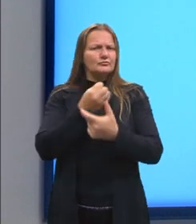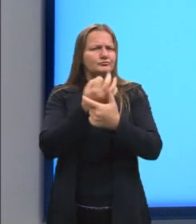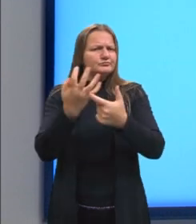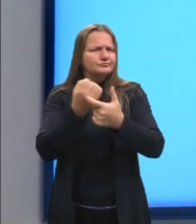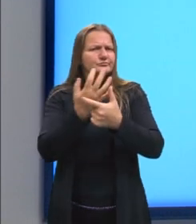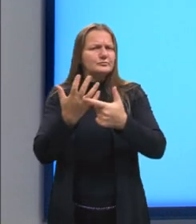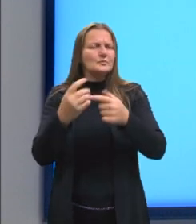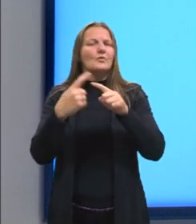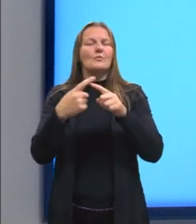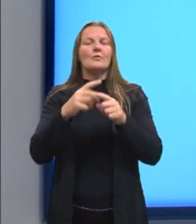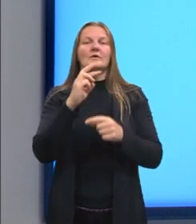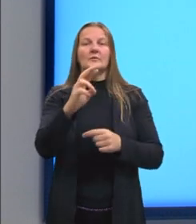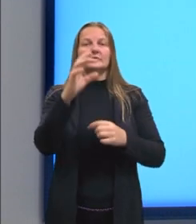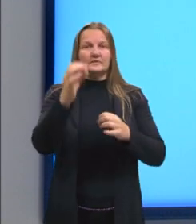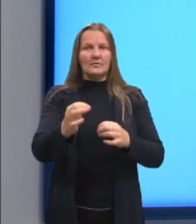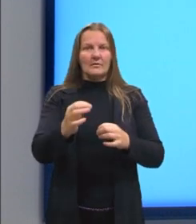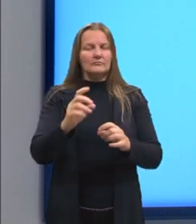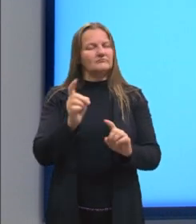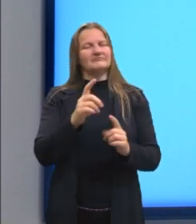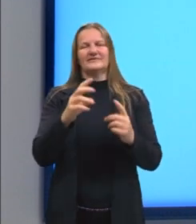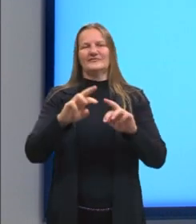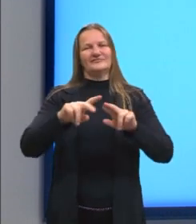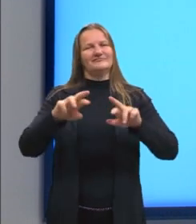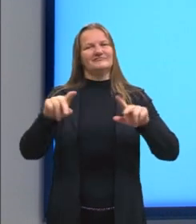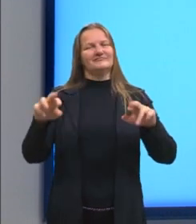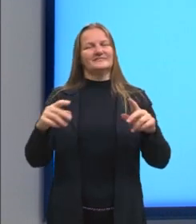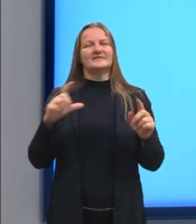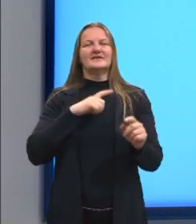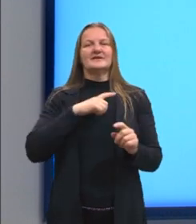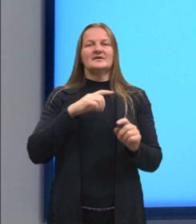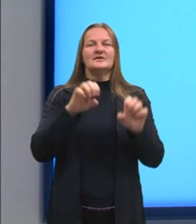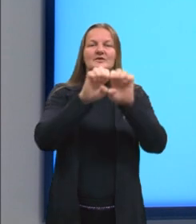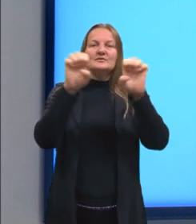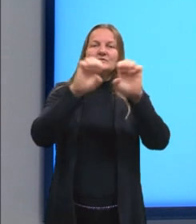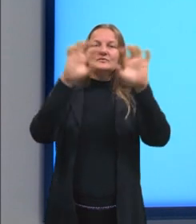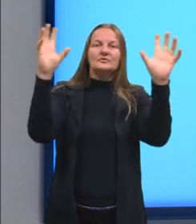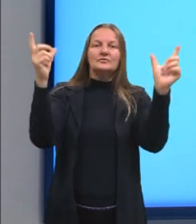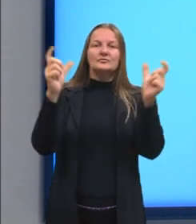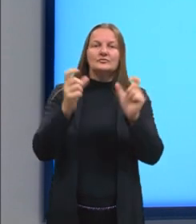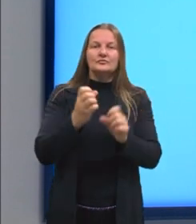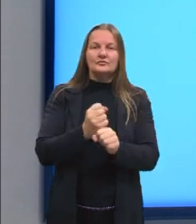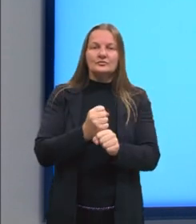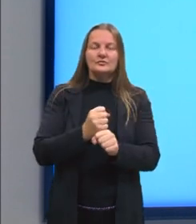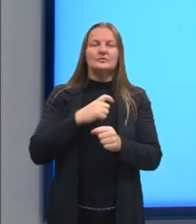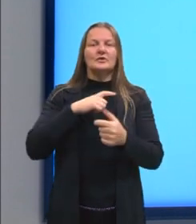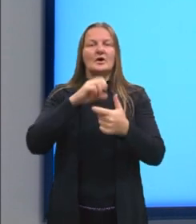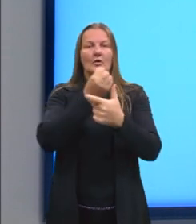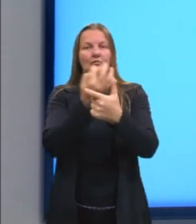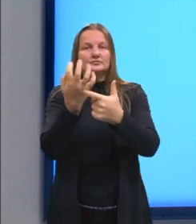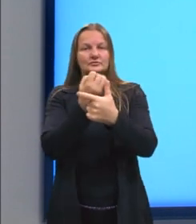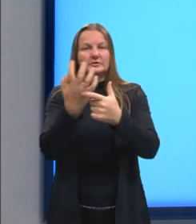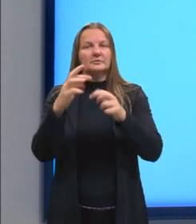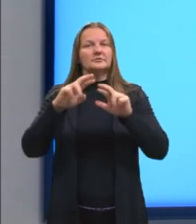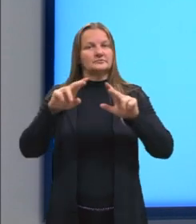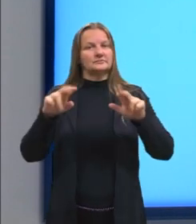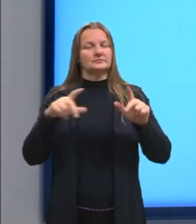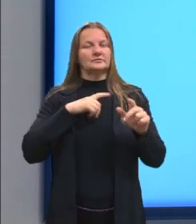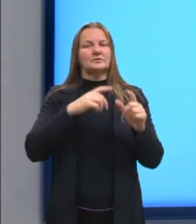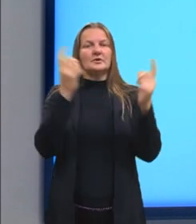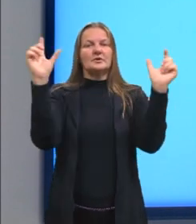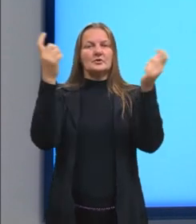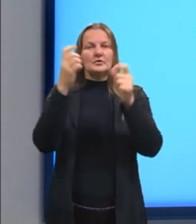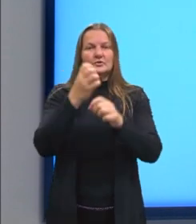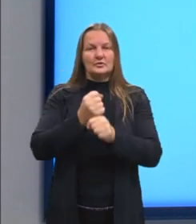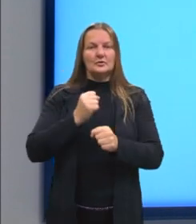resposta é que não. A diferença entre a expressão numérica e algébrica é que, na expressão